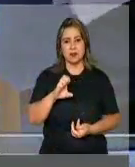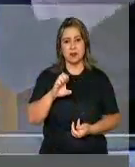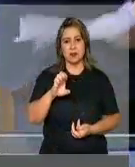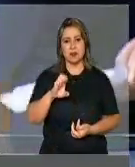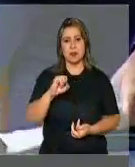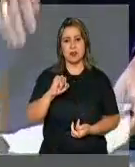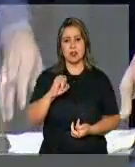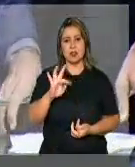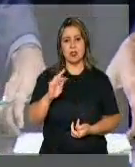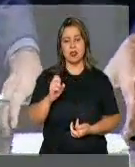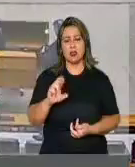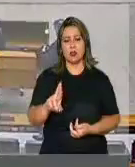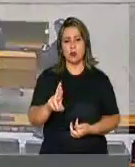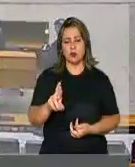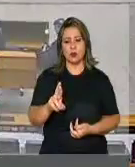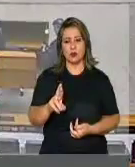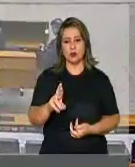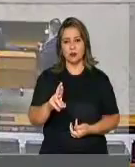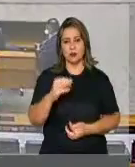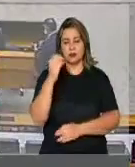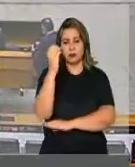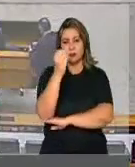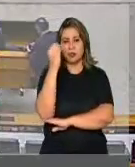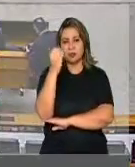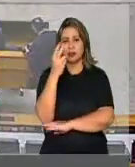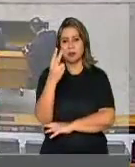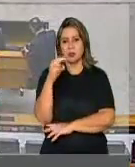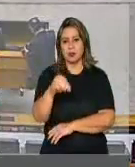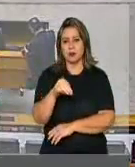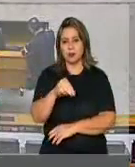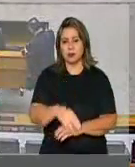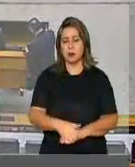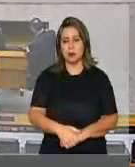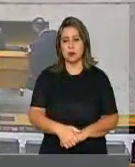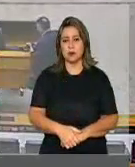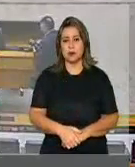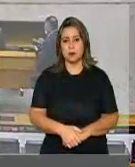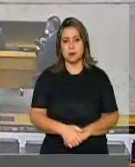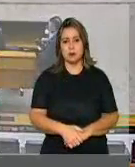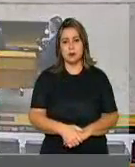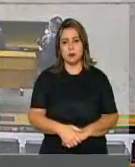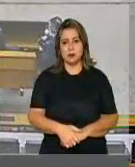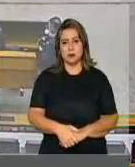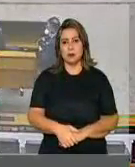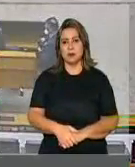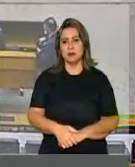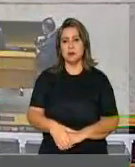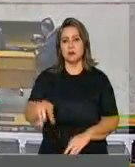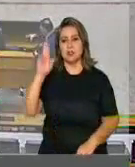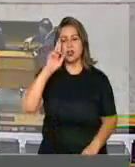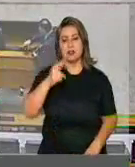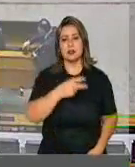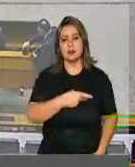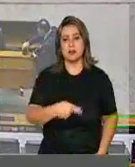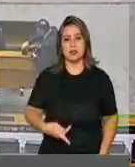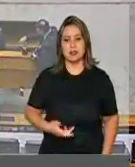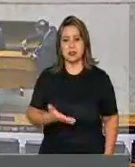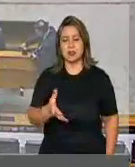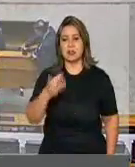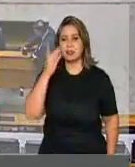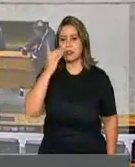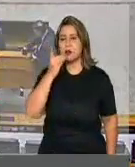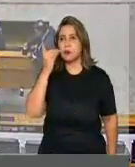em Torchu, PSB, Rio Grande do Sul, por tempo de dois minutos. Senhor presidente, deputado João Daniel,